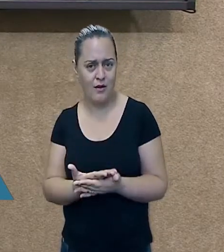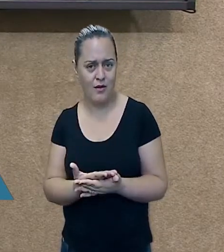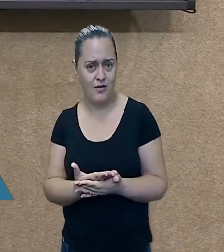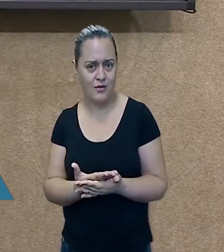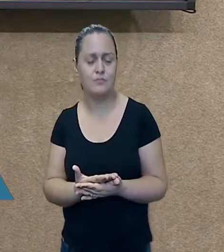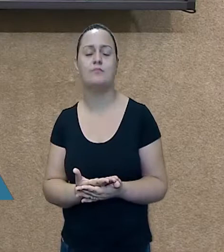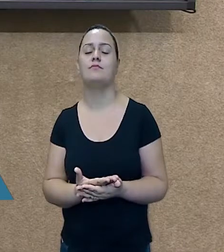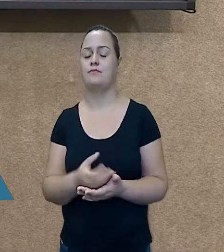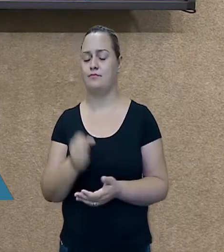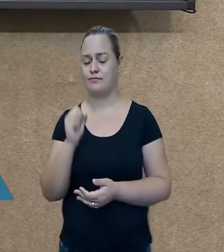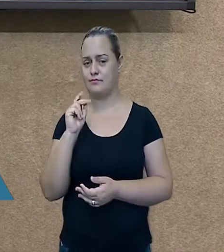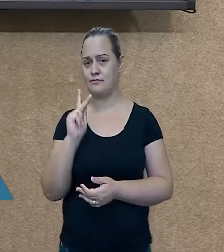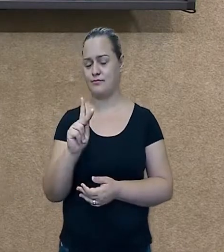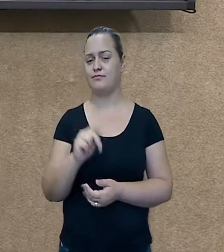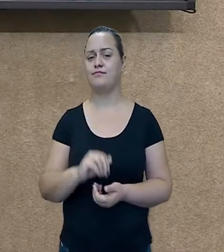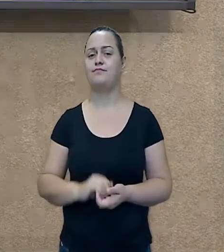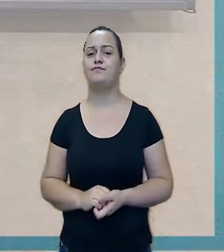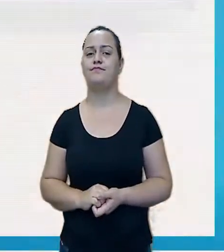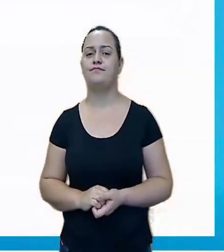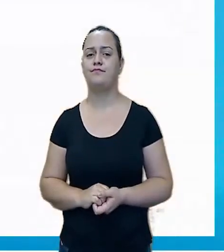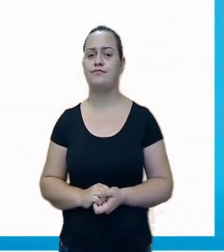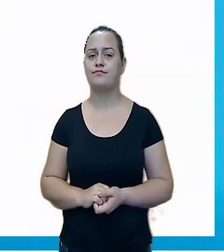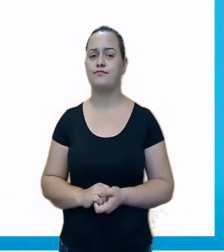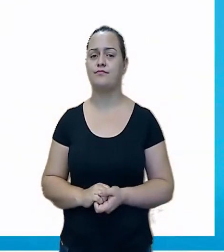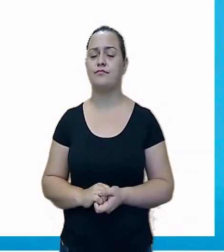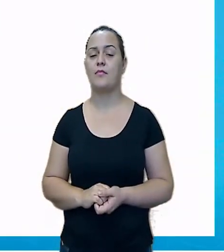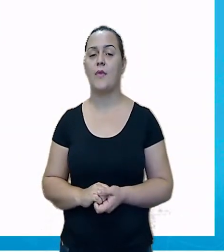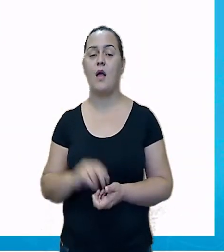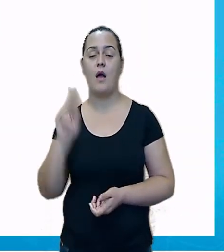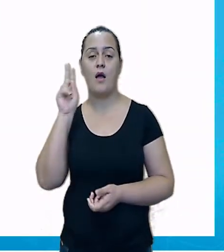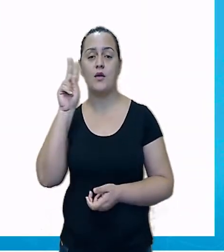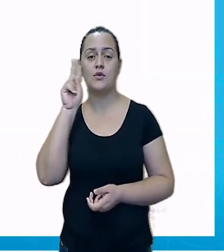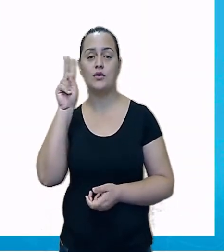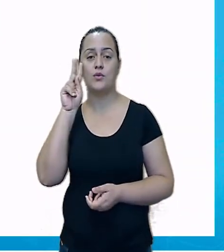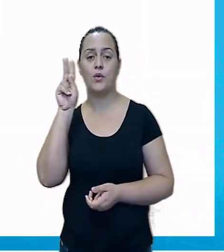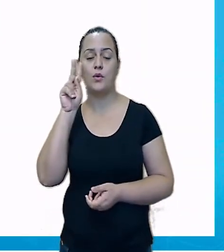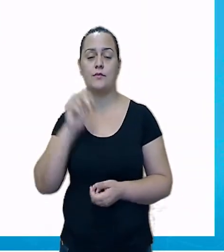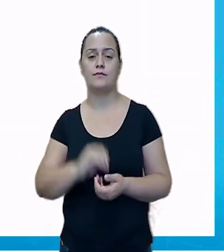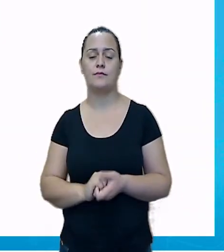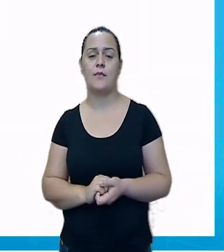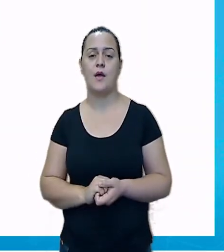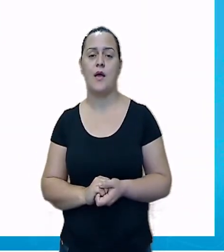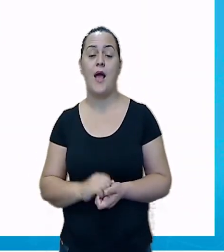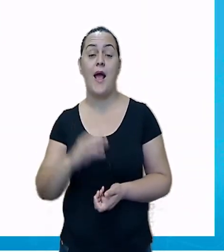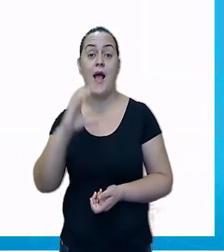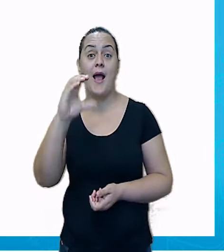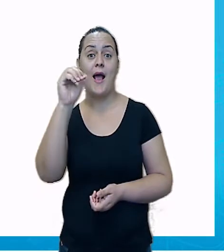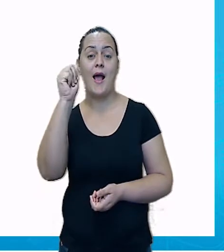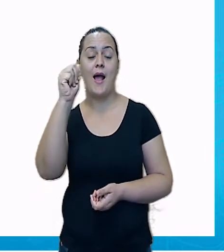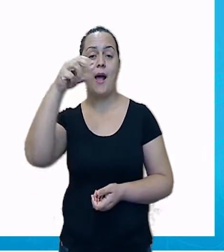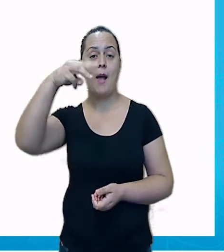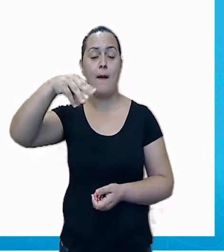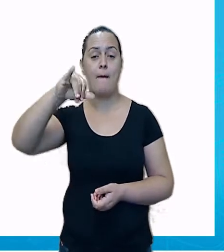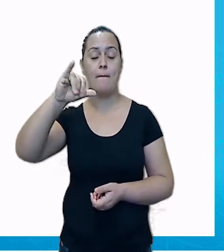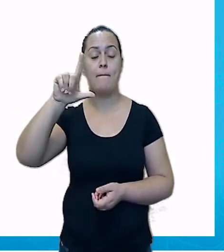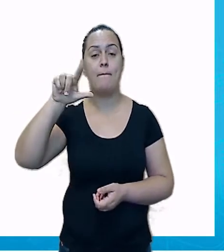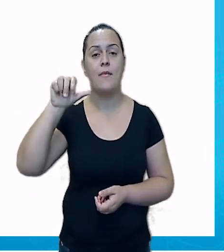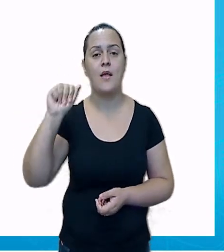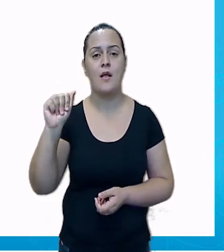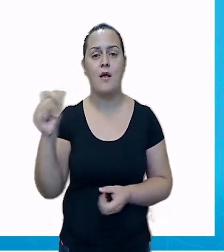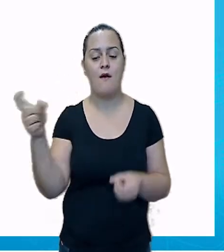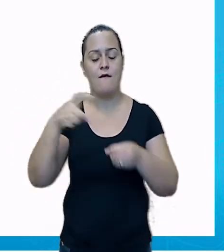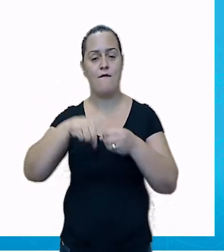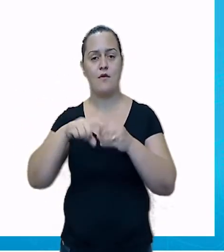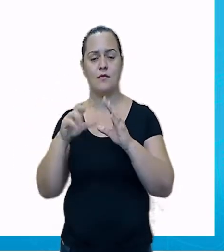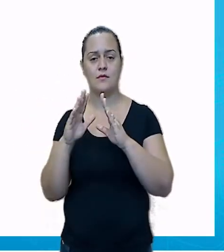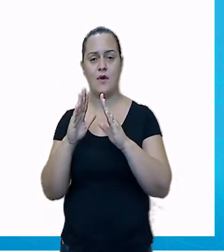vocês. Vamos ouvir a história? A história chama Camila e a volta às aulas. Quem escreveu foi Nancy e